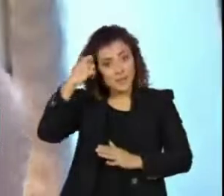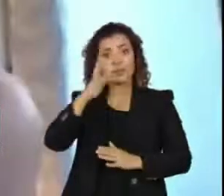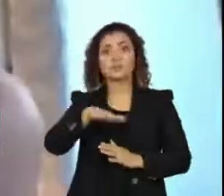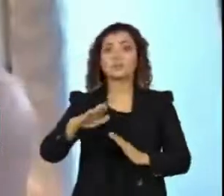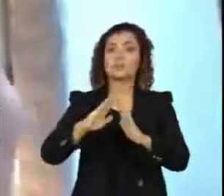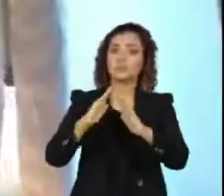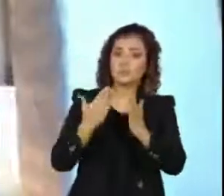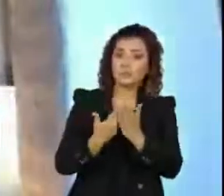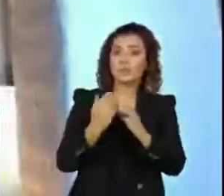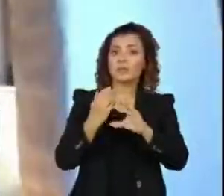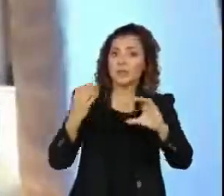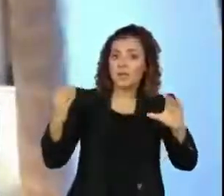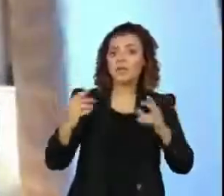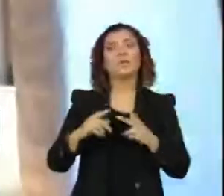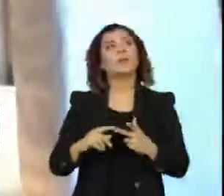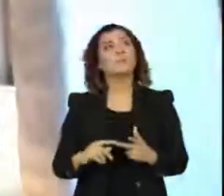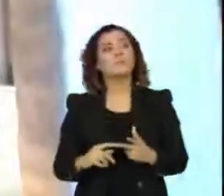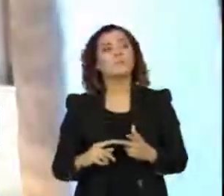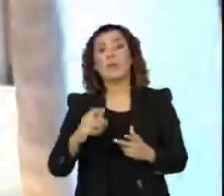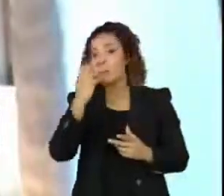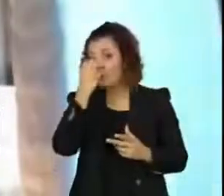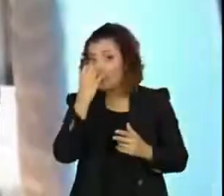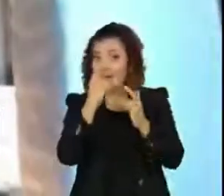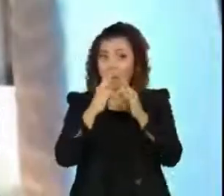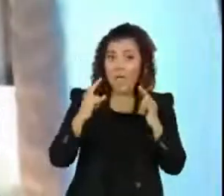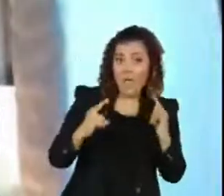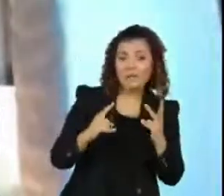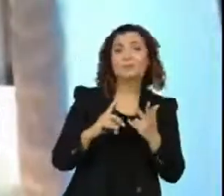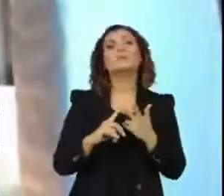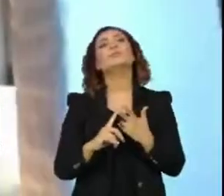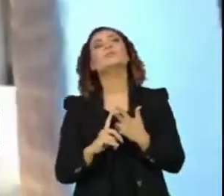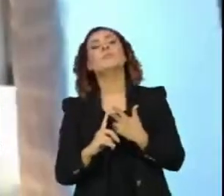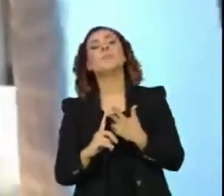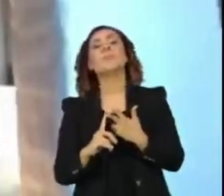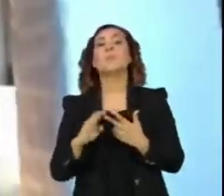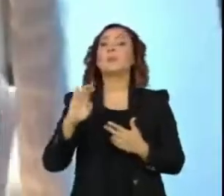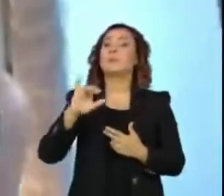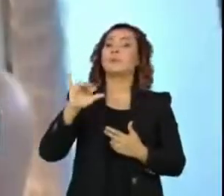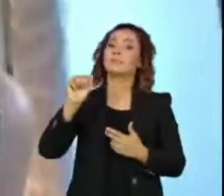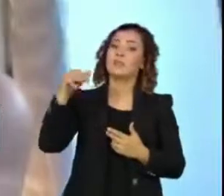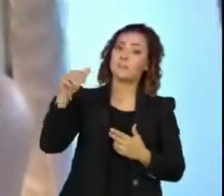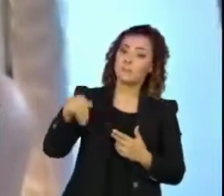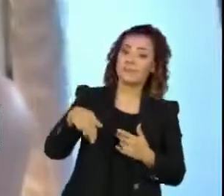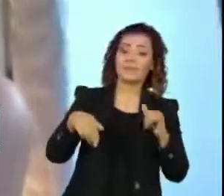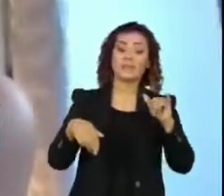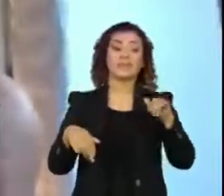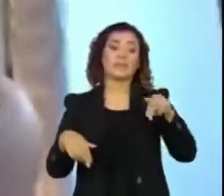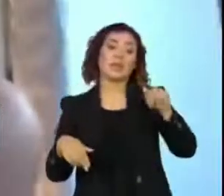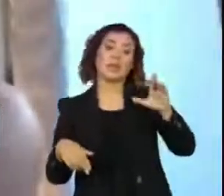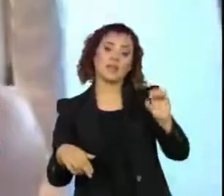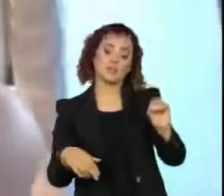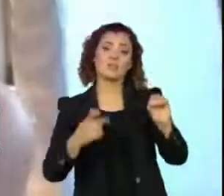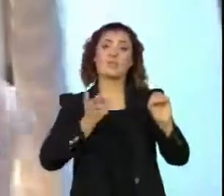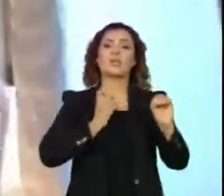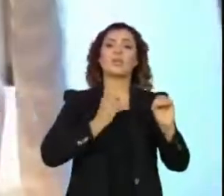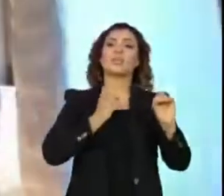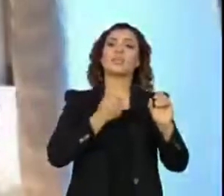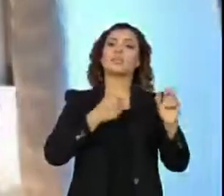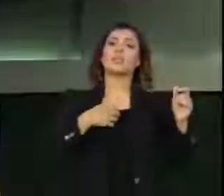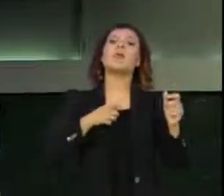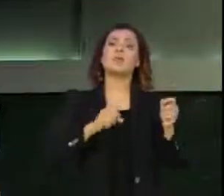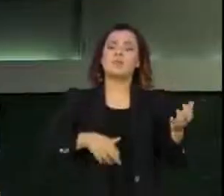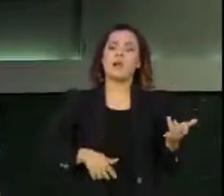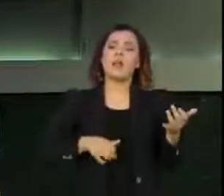numa escola de engenharia. Um palhaço, o Benjamin que resolveu ser palhaço, o Inácio que quis ser um repentista,